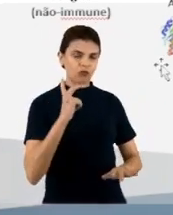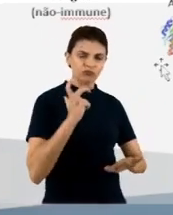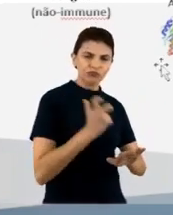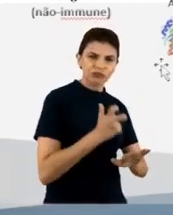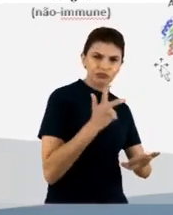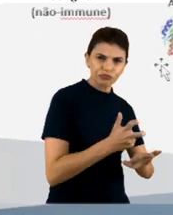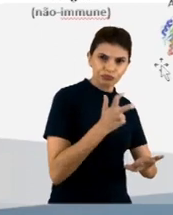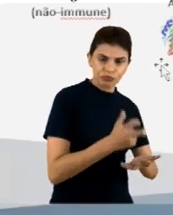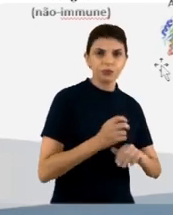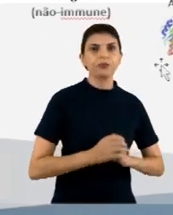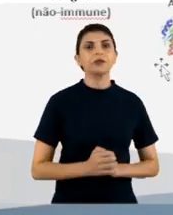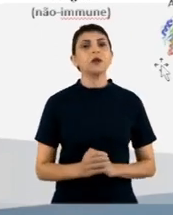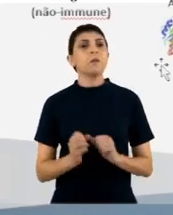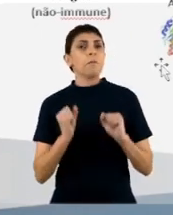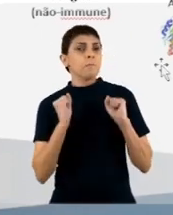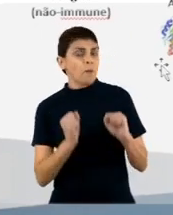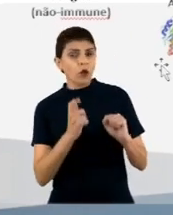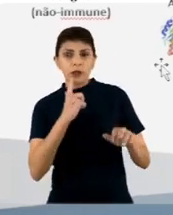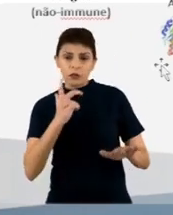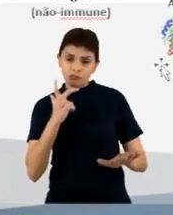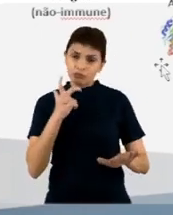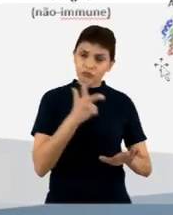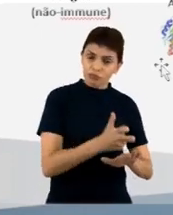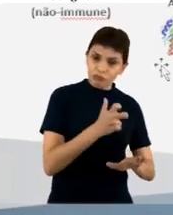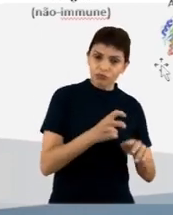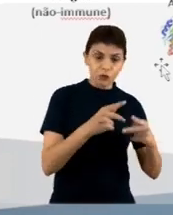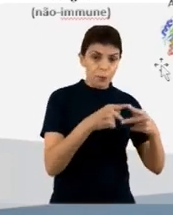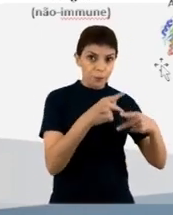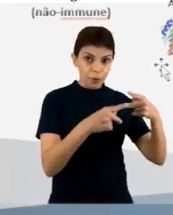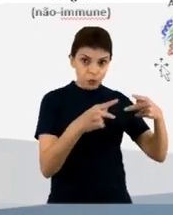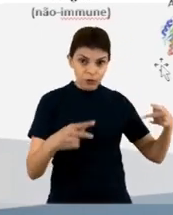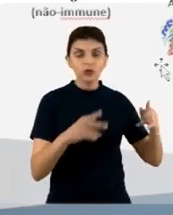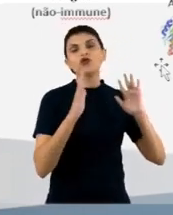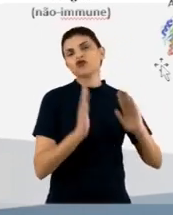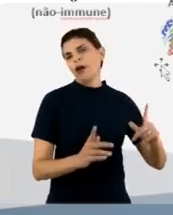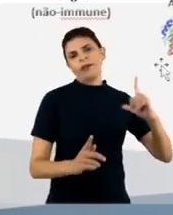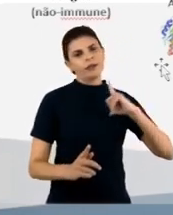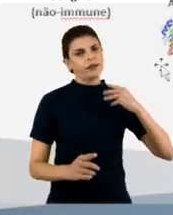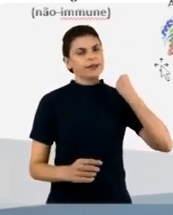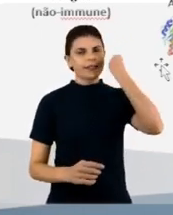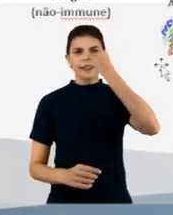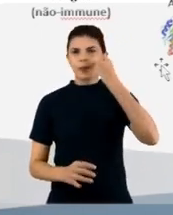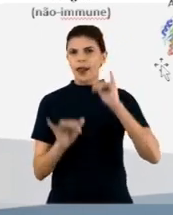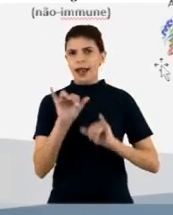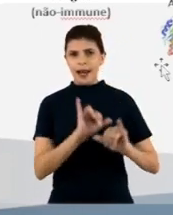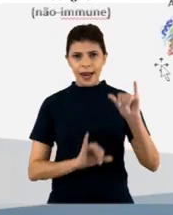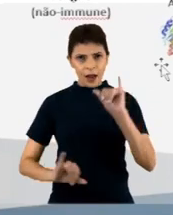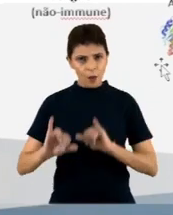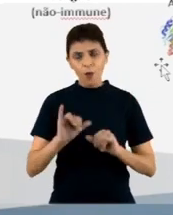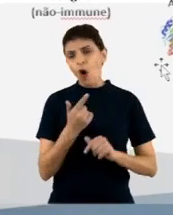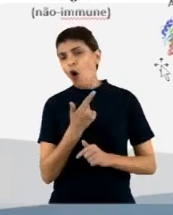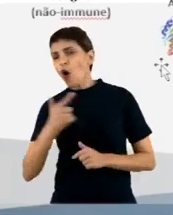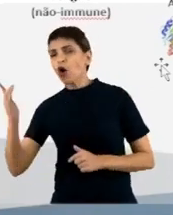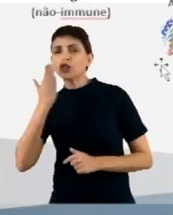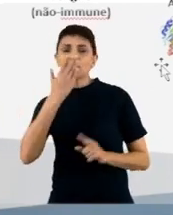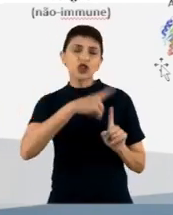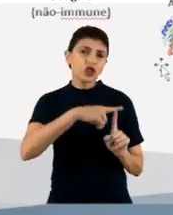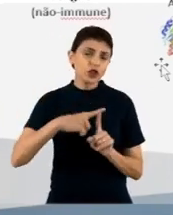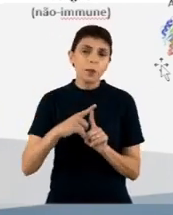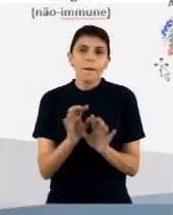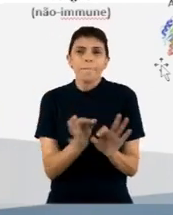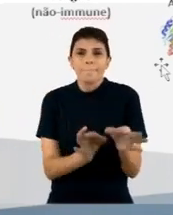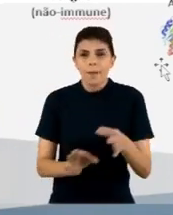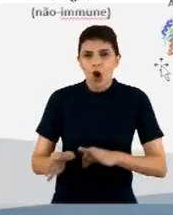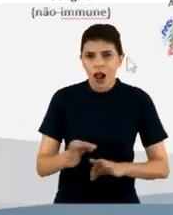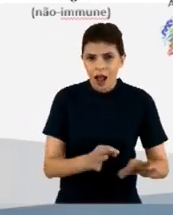Pode ser, citei aqui proteína, mas nós já tivemos experiência no latão, por exemplo, de trabalhar com outros tipos de moléculas.